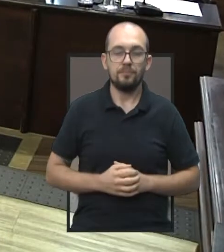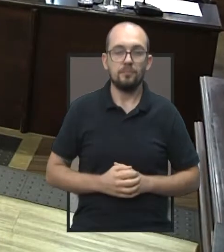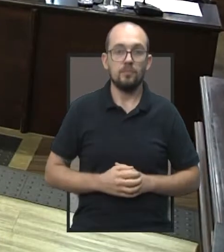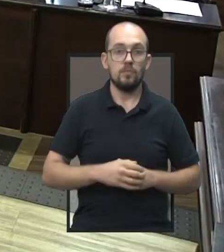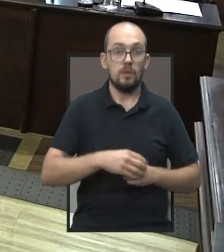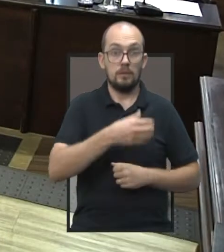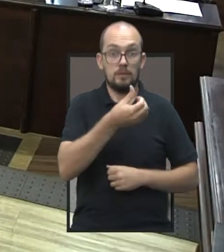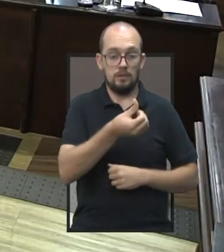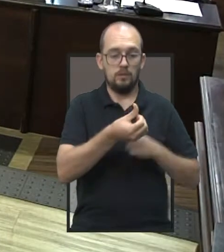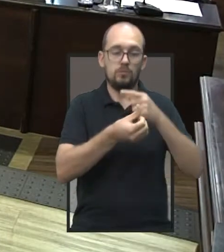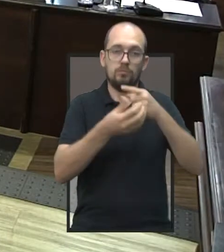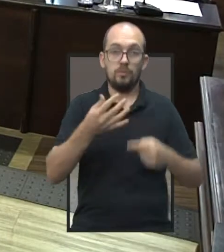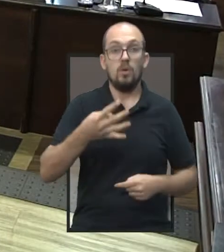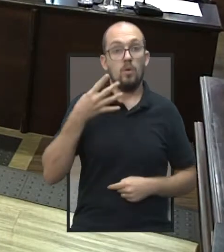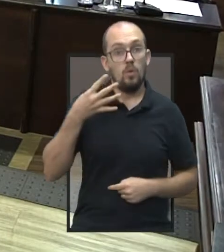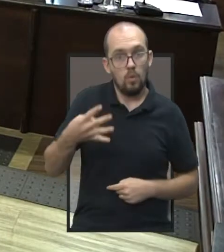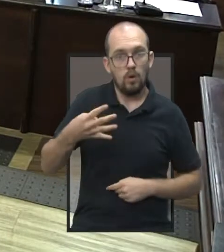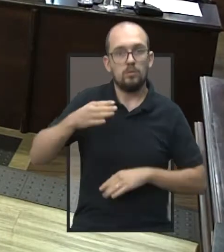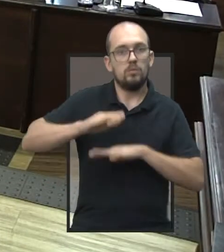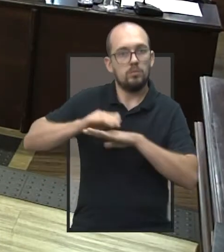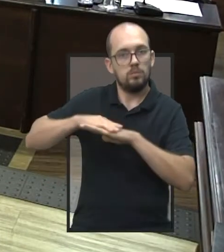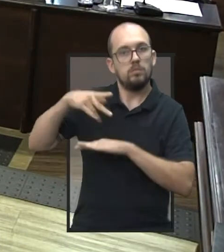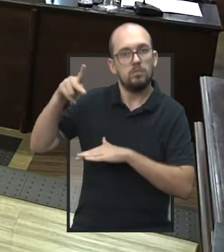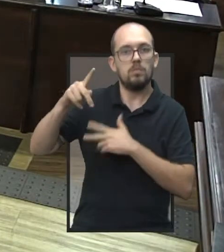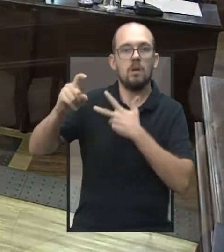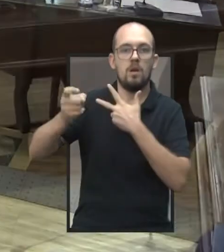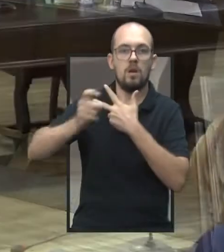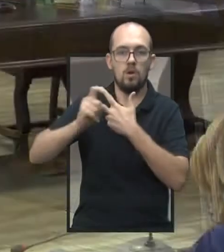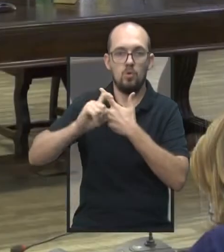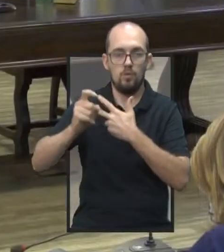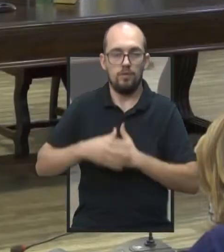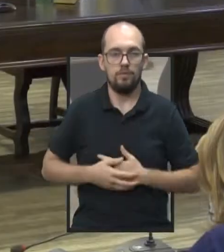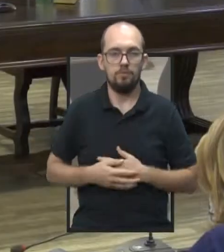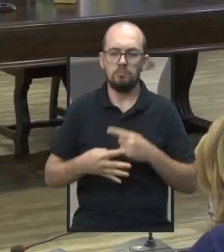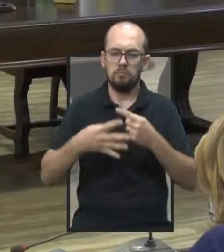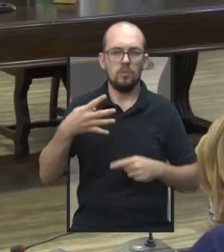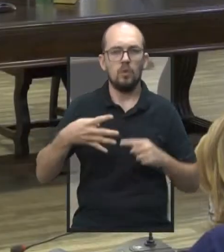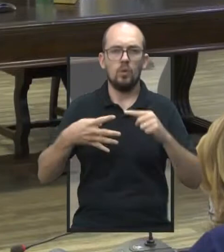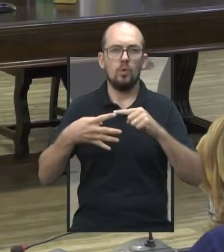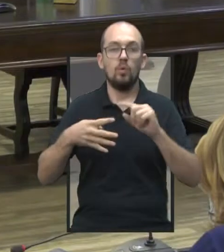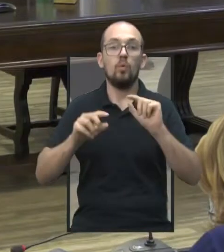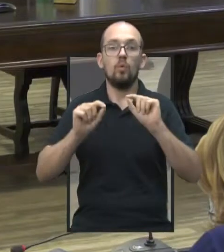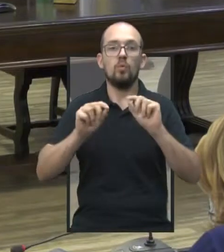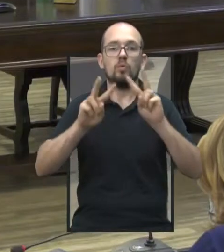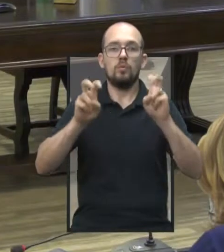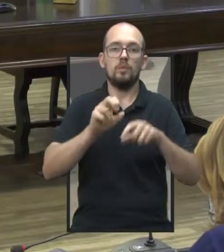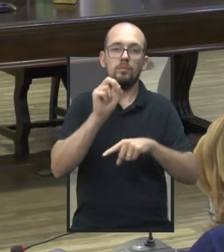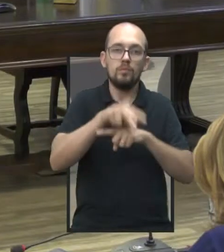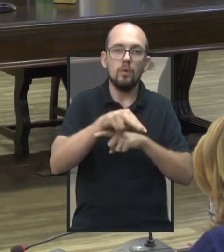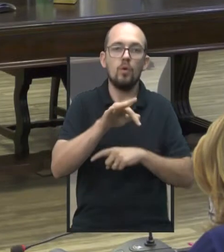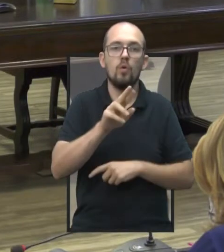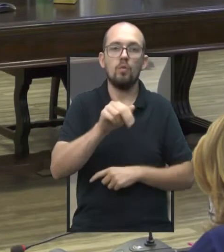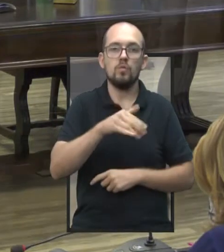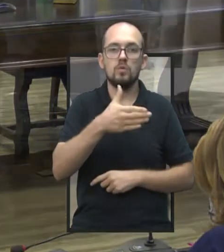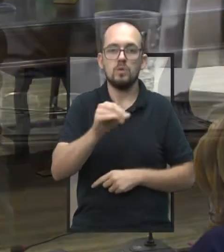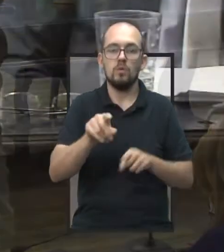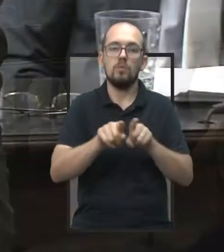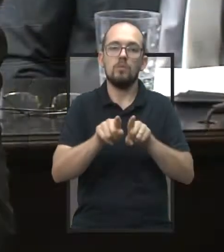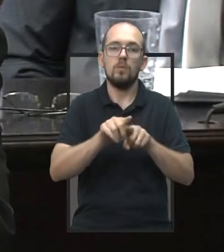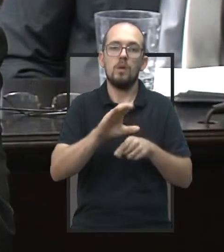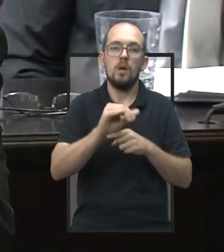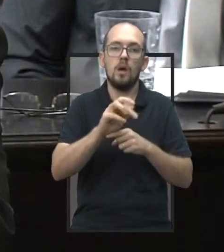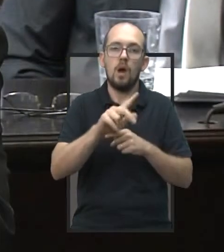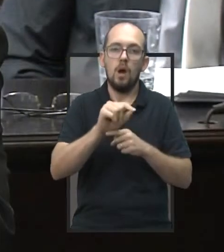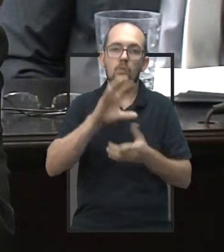quatro deles do Executivo, um que dispõe sobre a criação de função pública e cargos de provimento